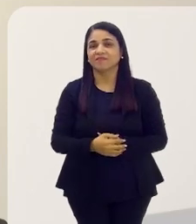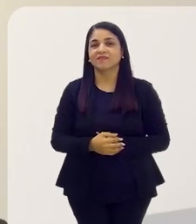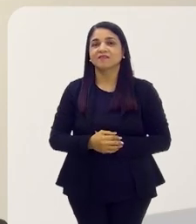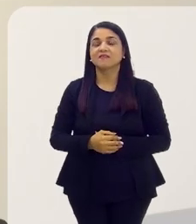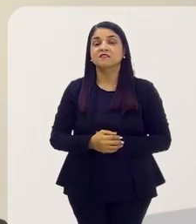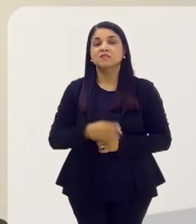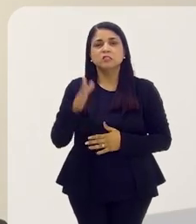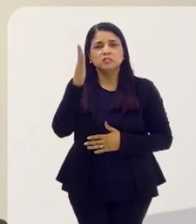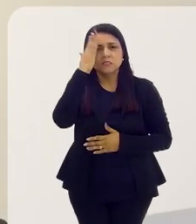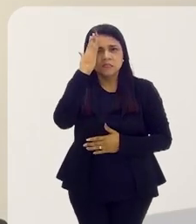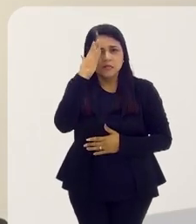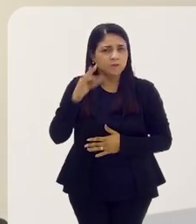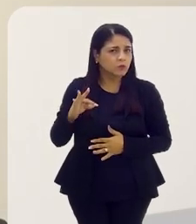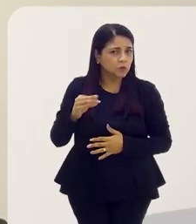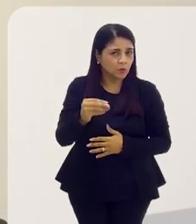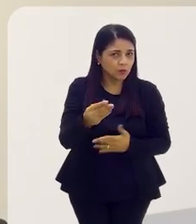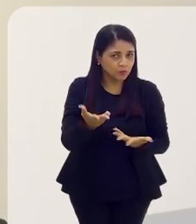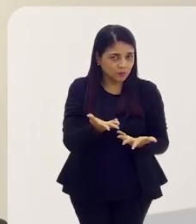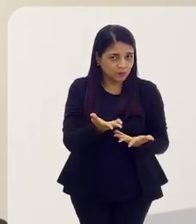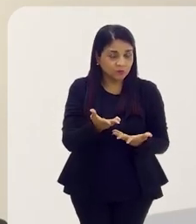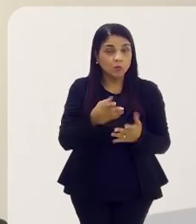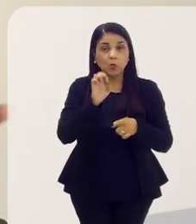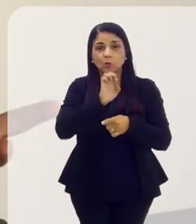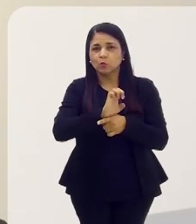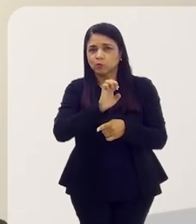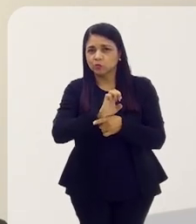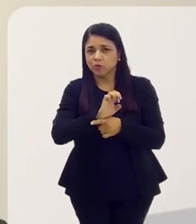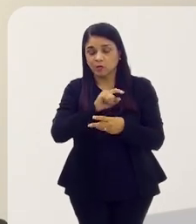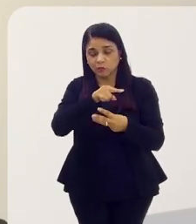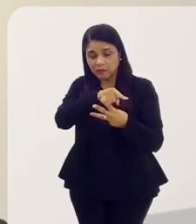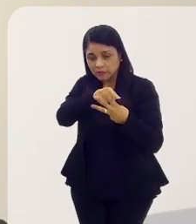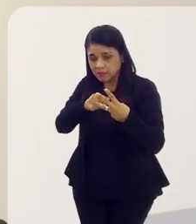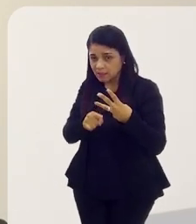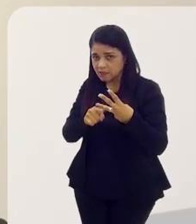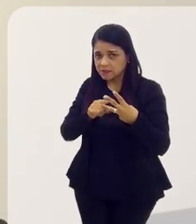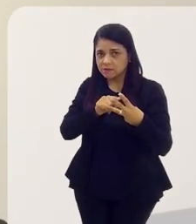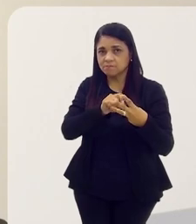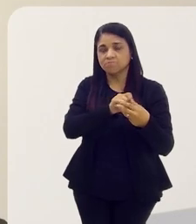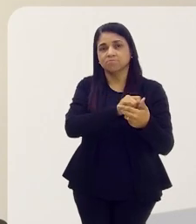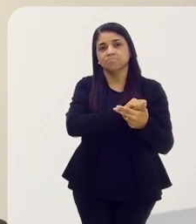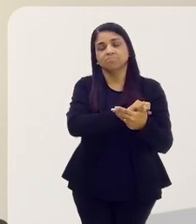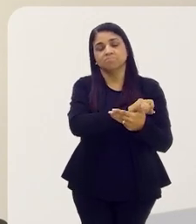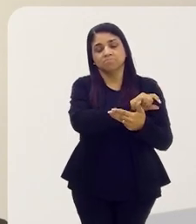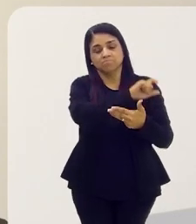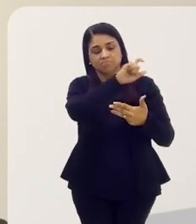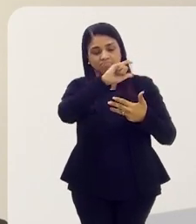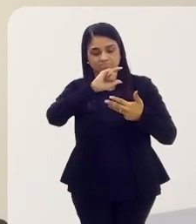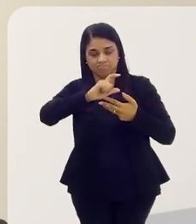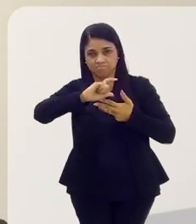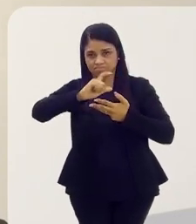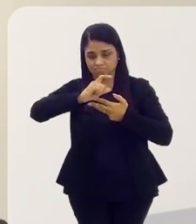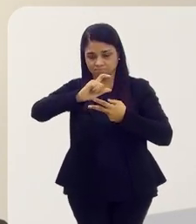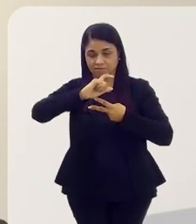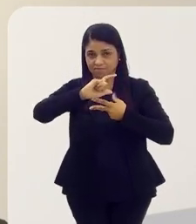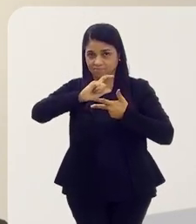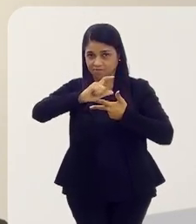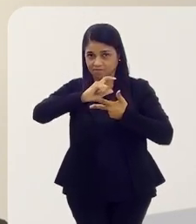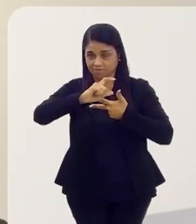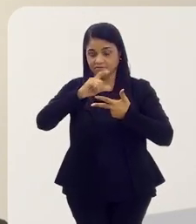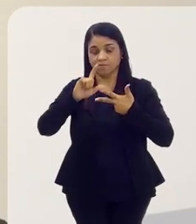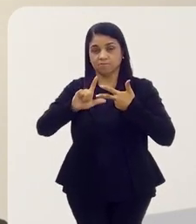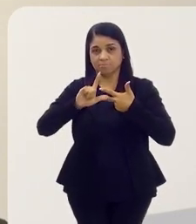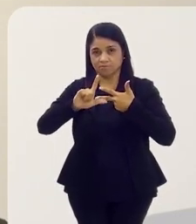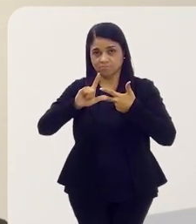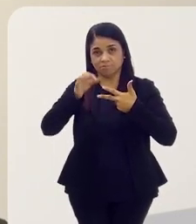como é sabido de todos, o Estado tem três poderes, executivo, legislativo e